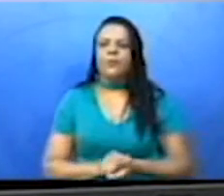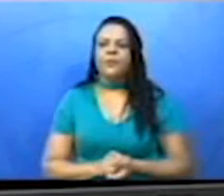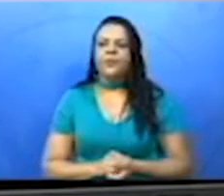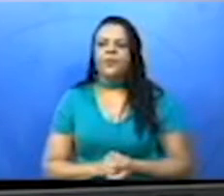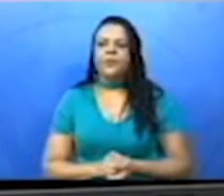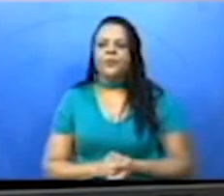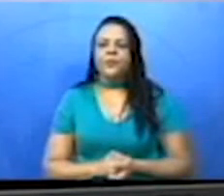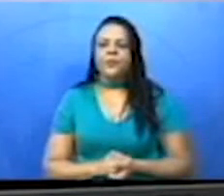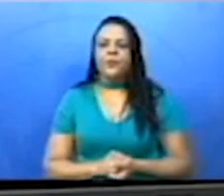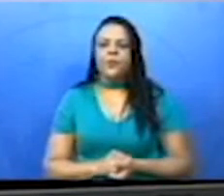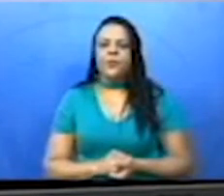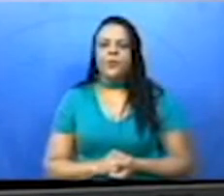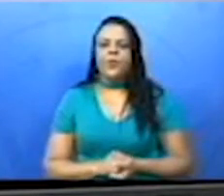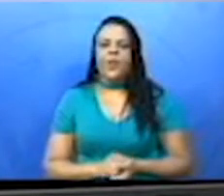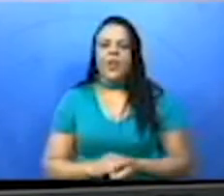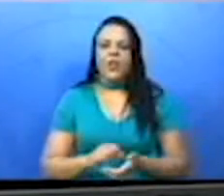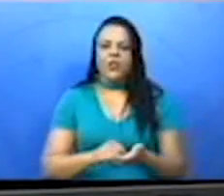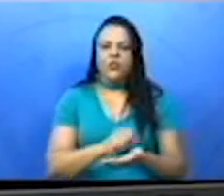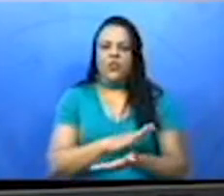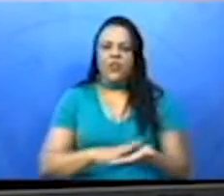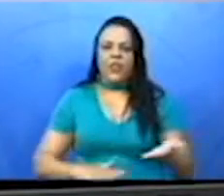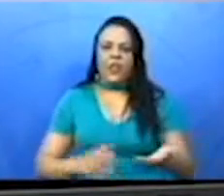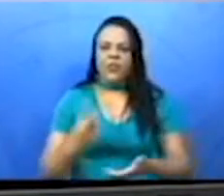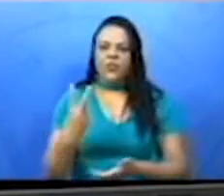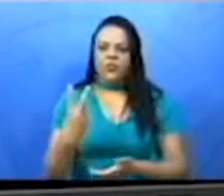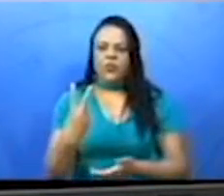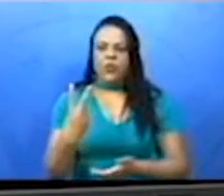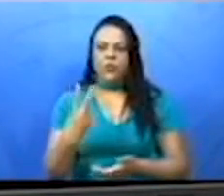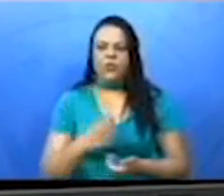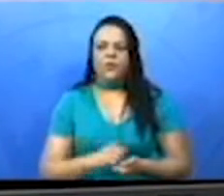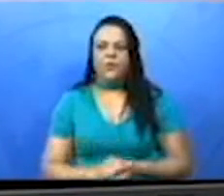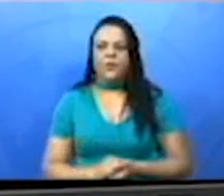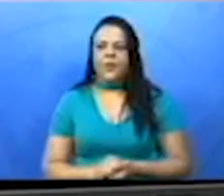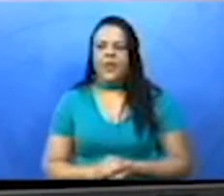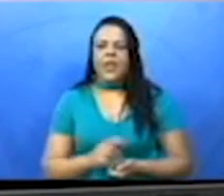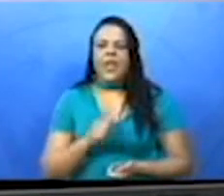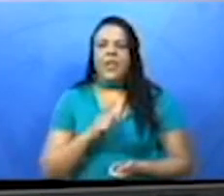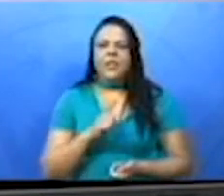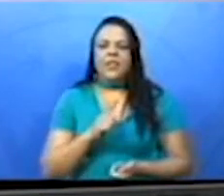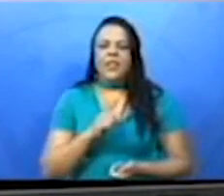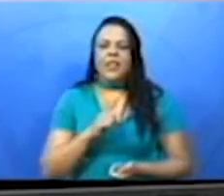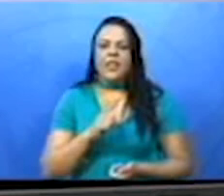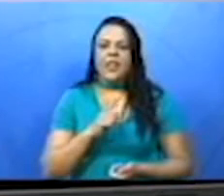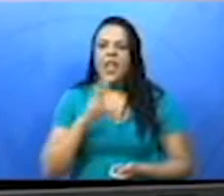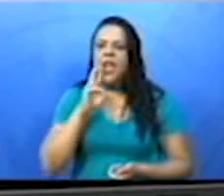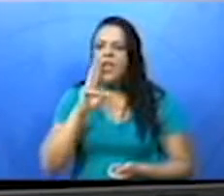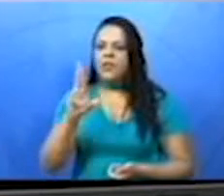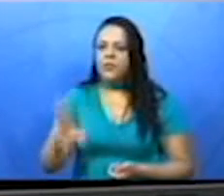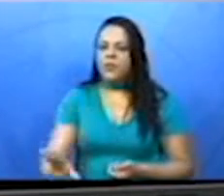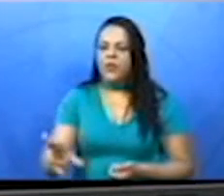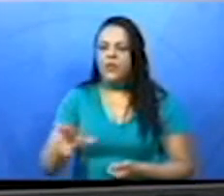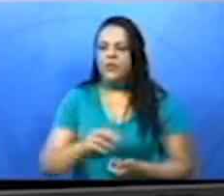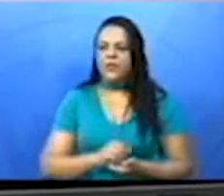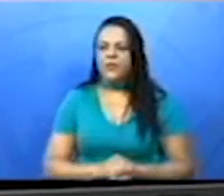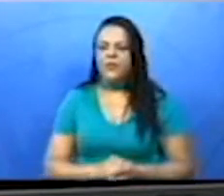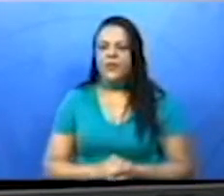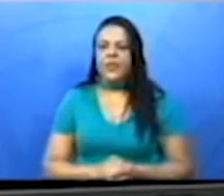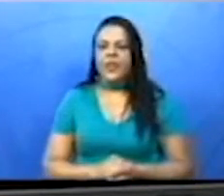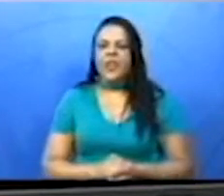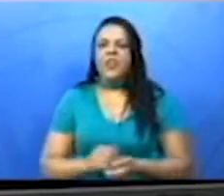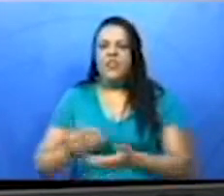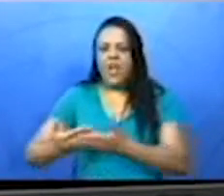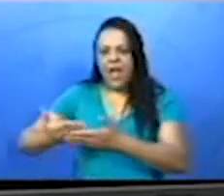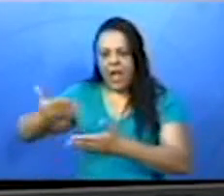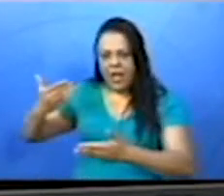Para o exercício 2, já está aqui algumas respostas que até mesmo foi respondida durante a